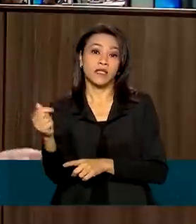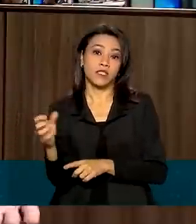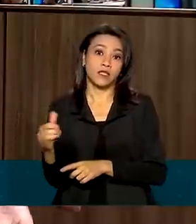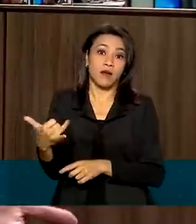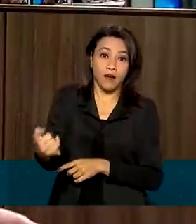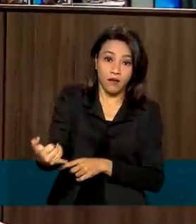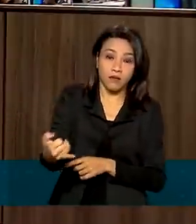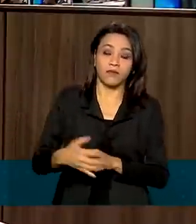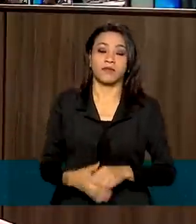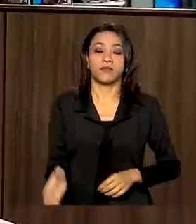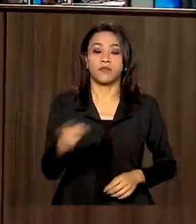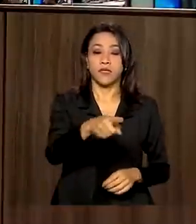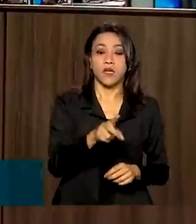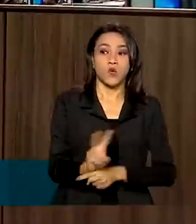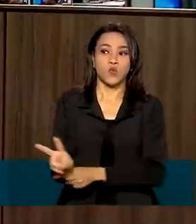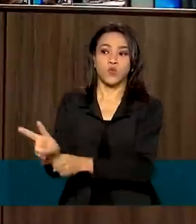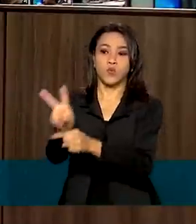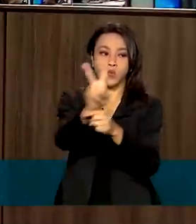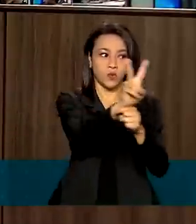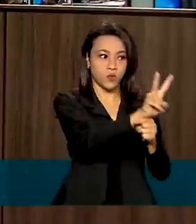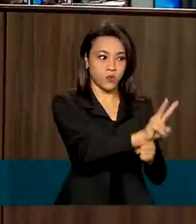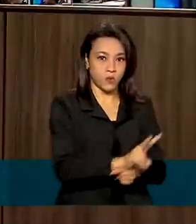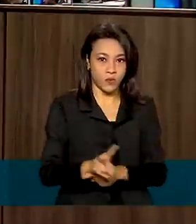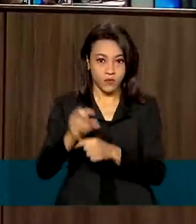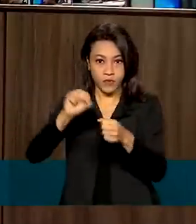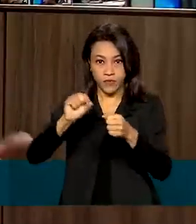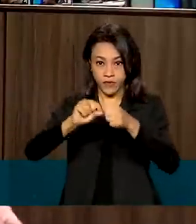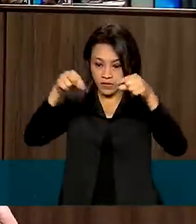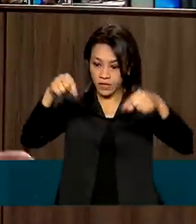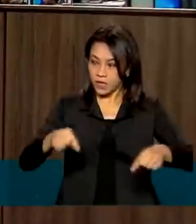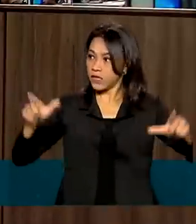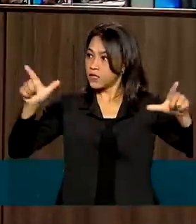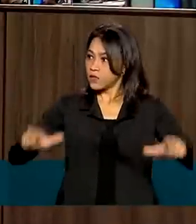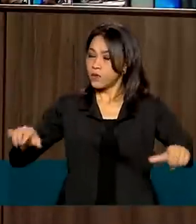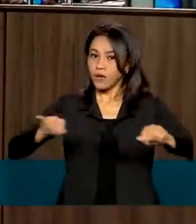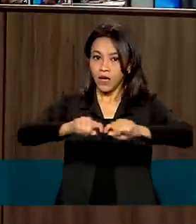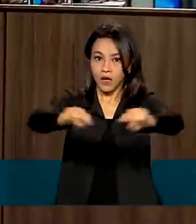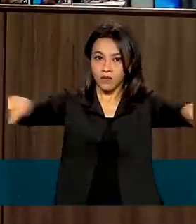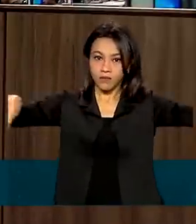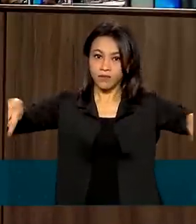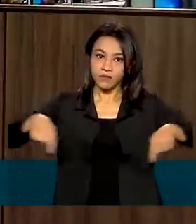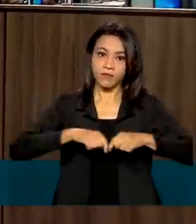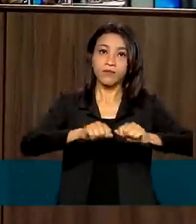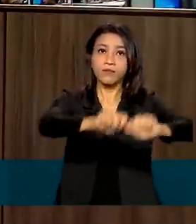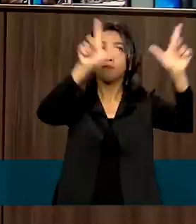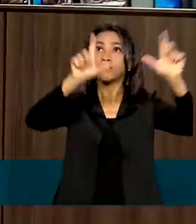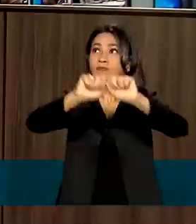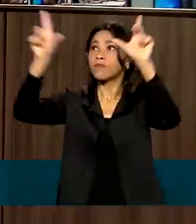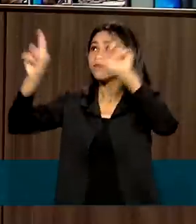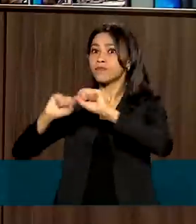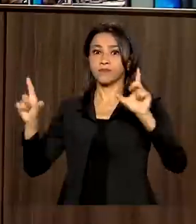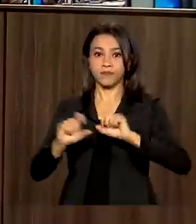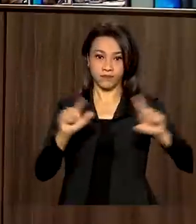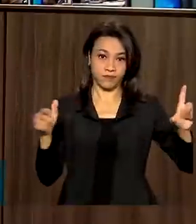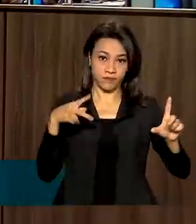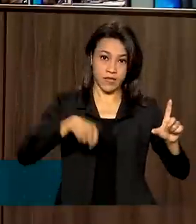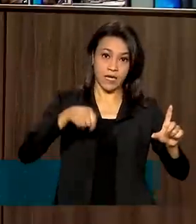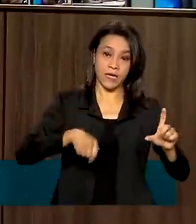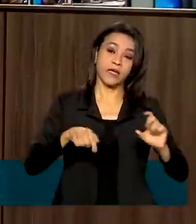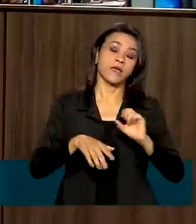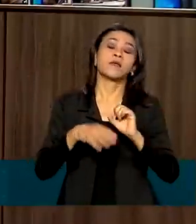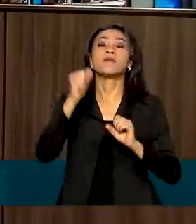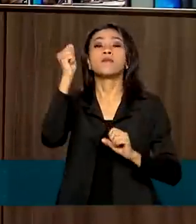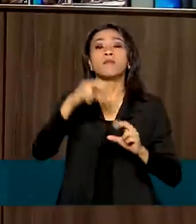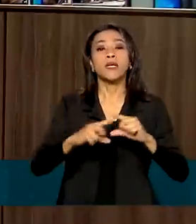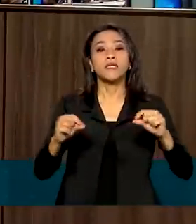monitoramento das ocorrências foi feito aqui no Centro Integrado de Comando e Controle Nacional, em Brasília. Representantes das Forças de